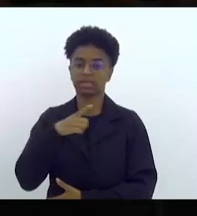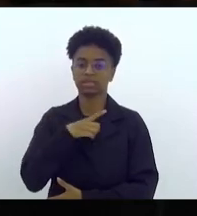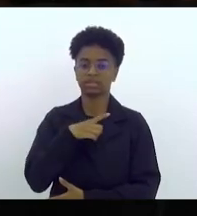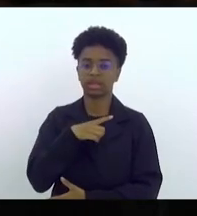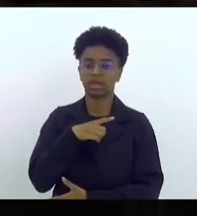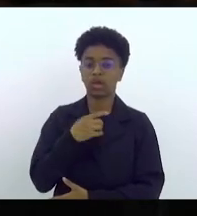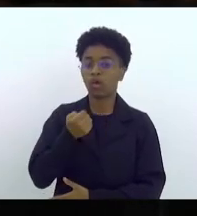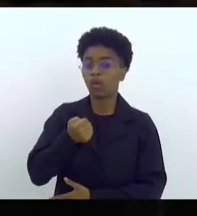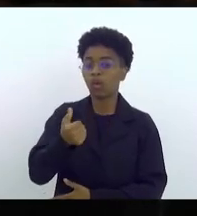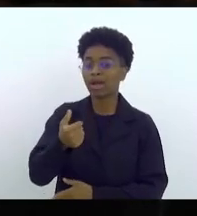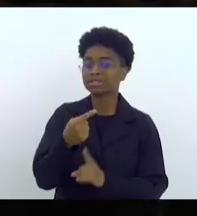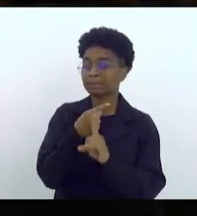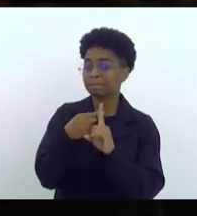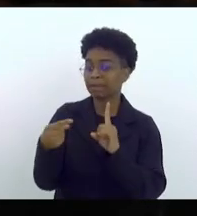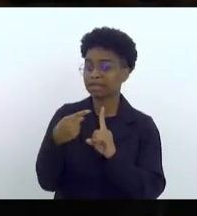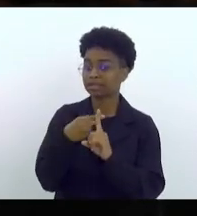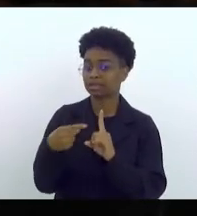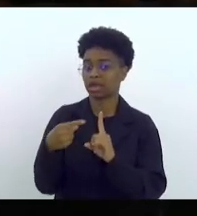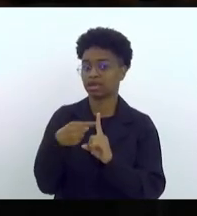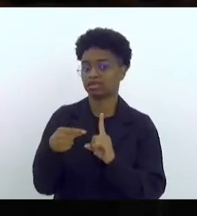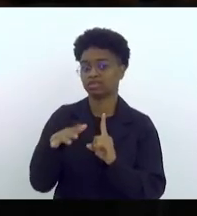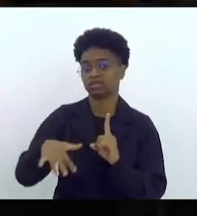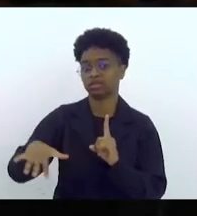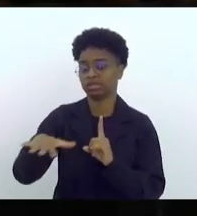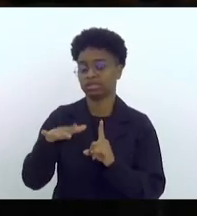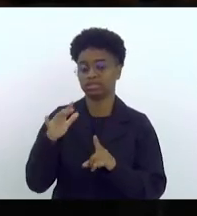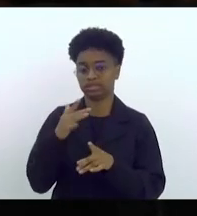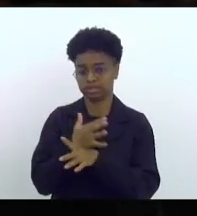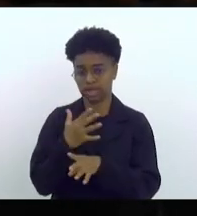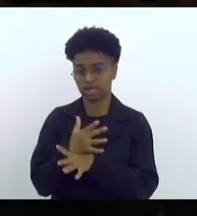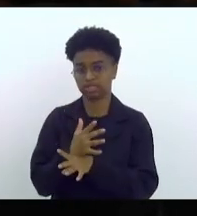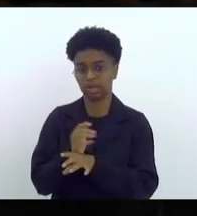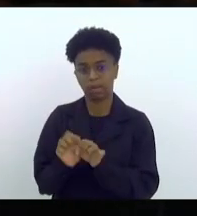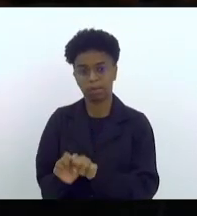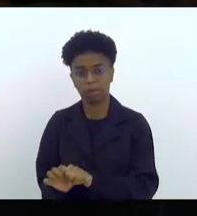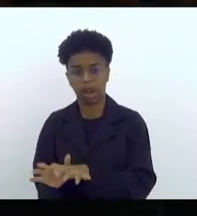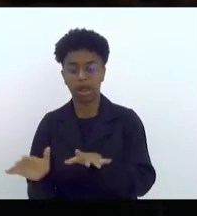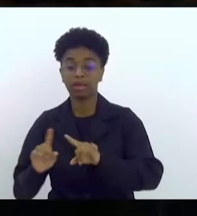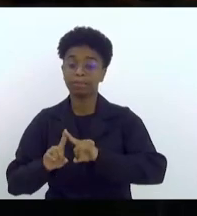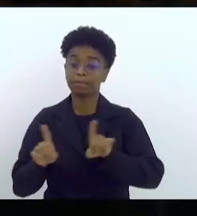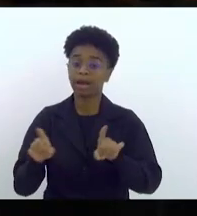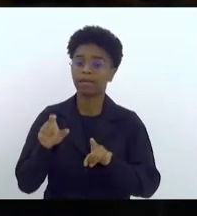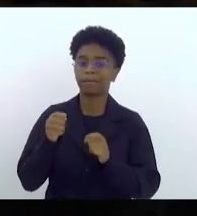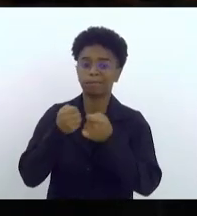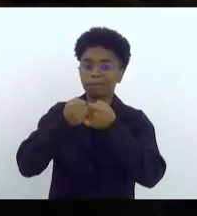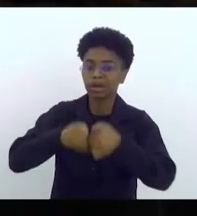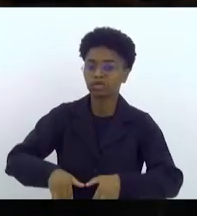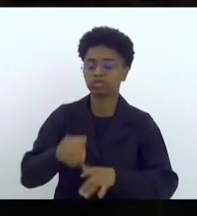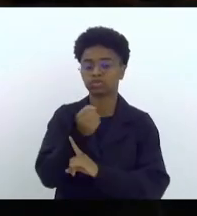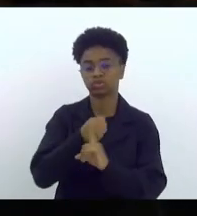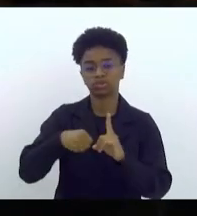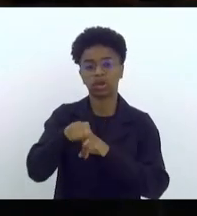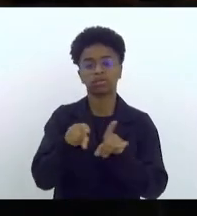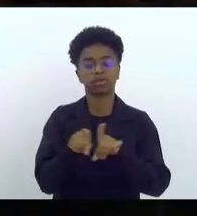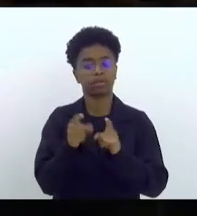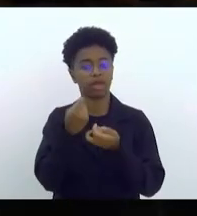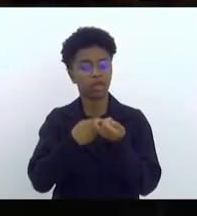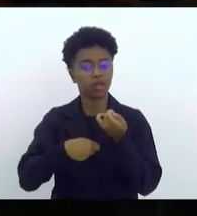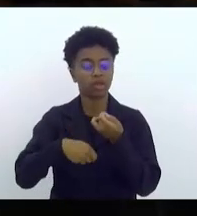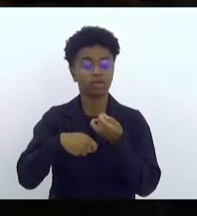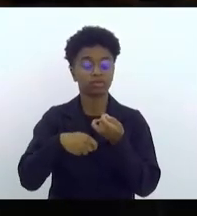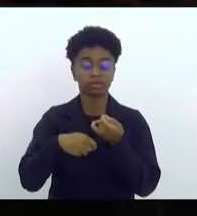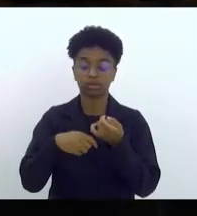quase metade do território da cidade e impacta profundamente, seja socialmente ou economicamente,